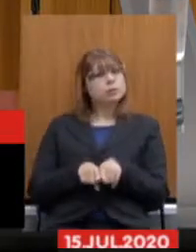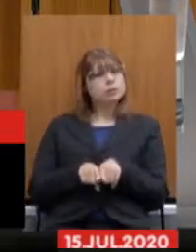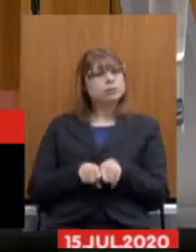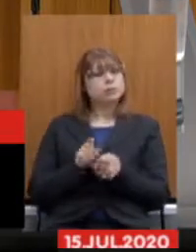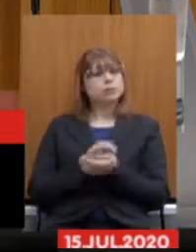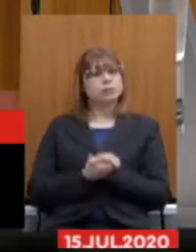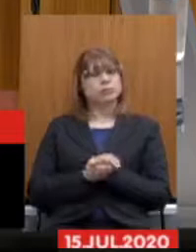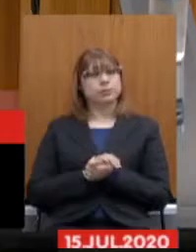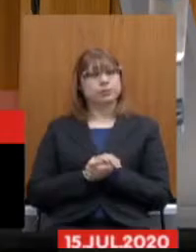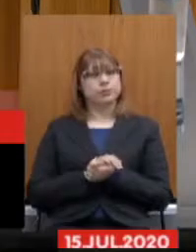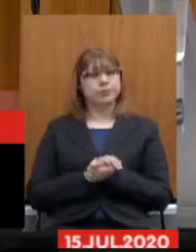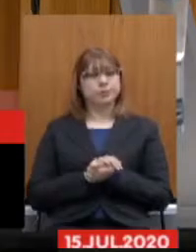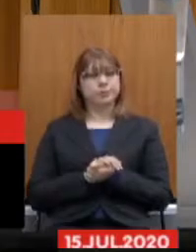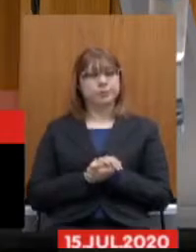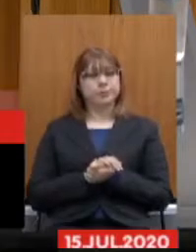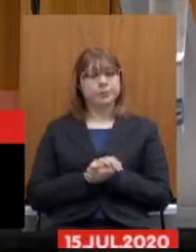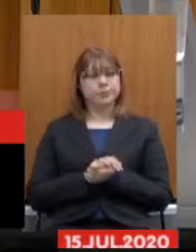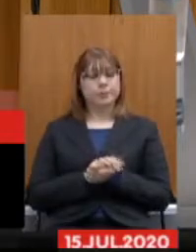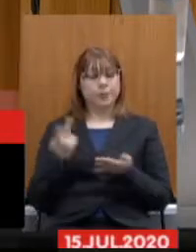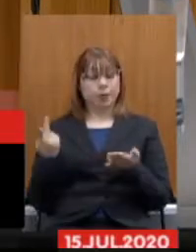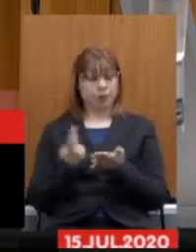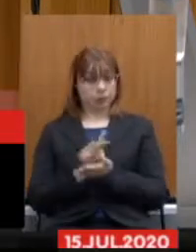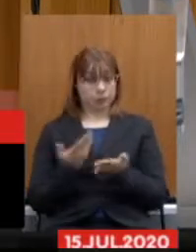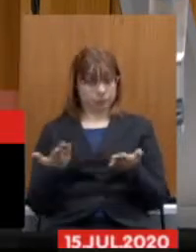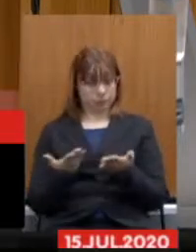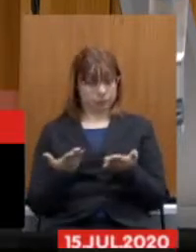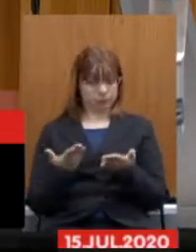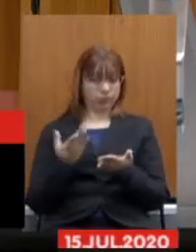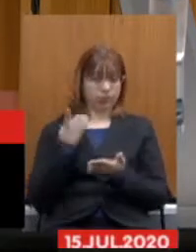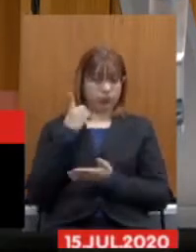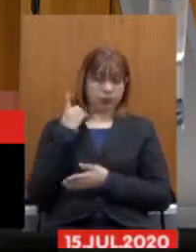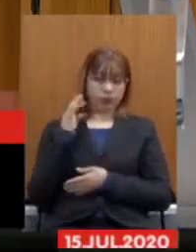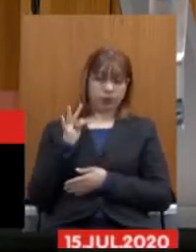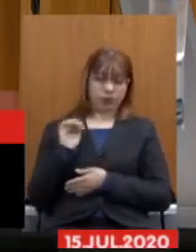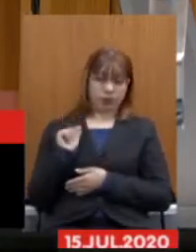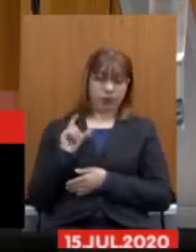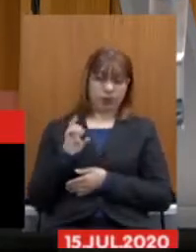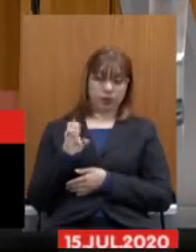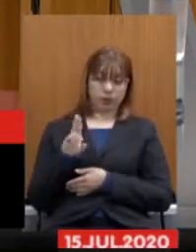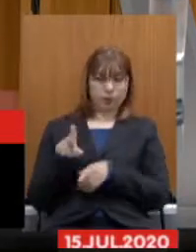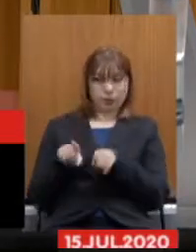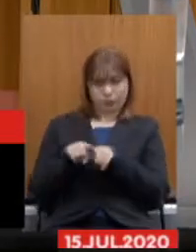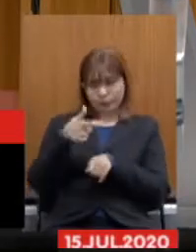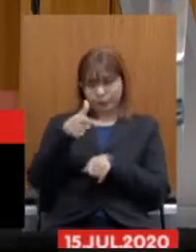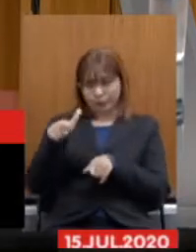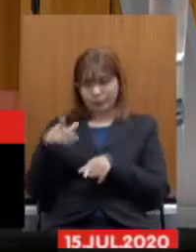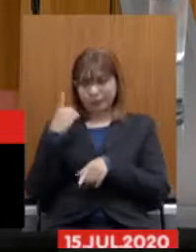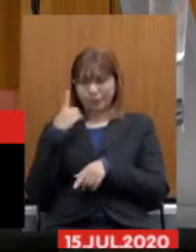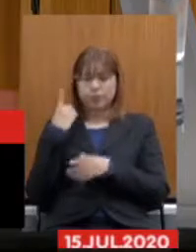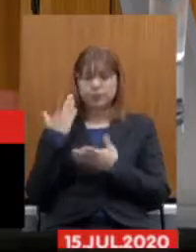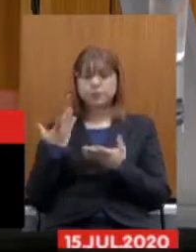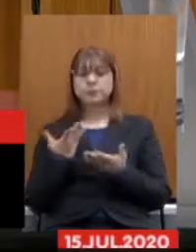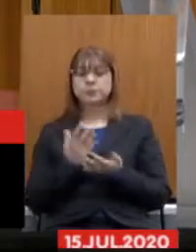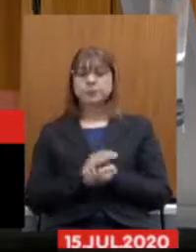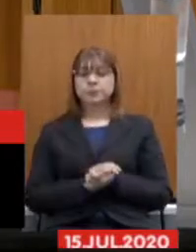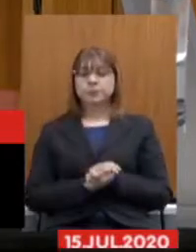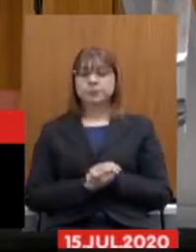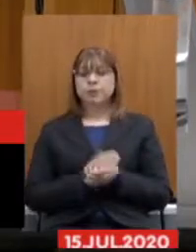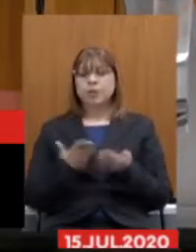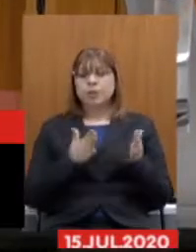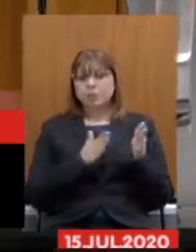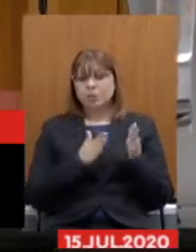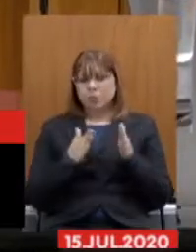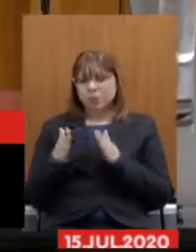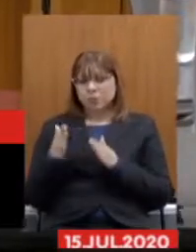o que nós o que está acontecendo aqui deputado Itadeu demais deputados é um processo de